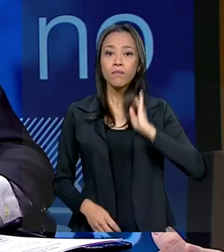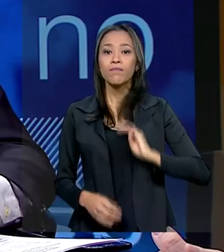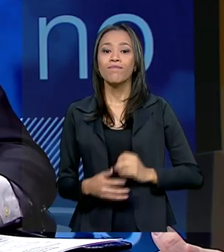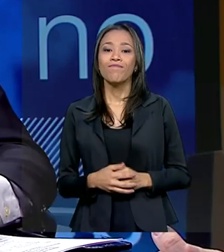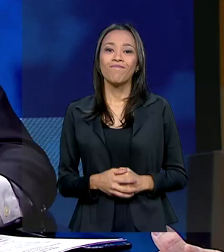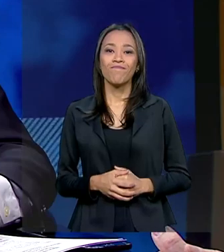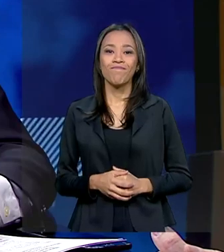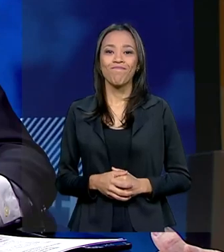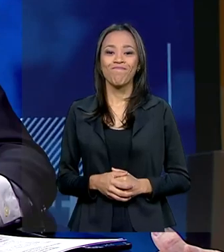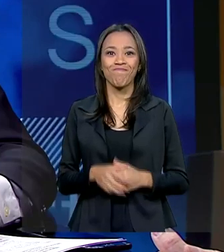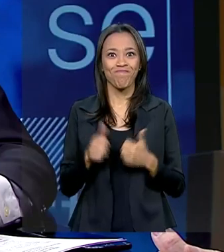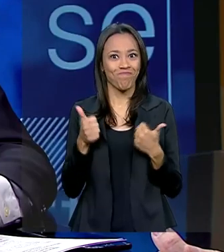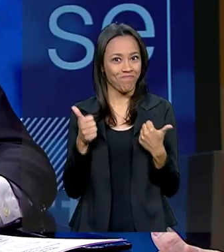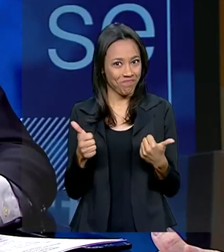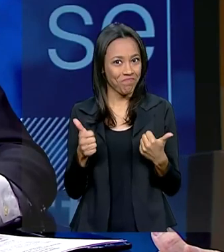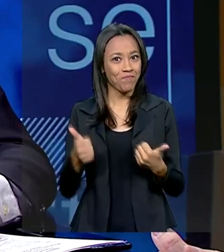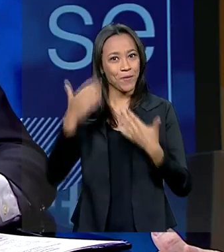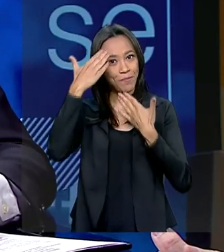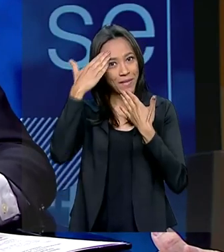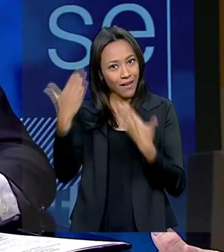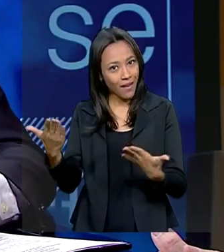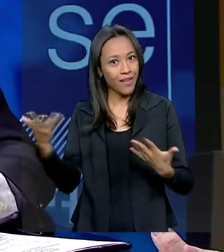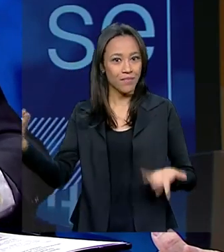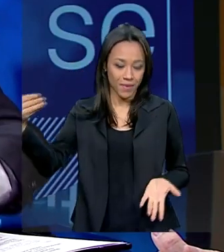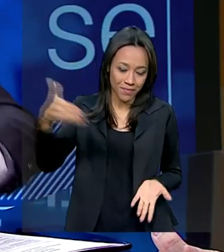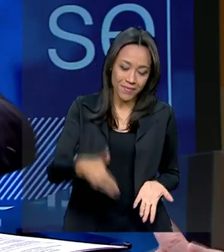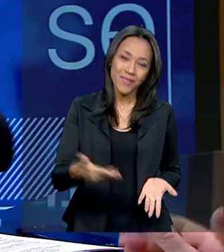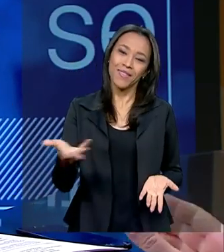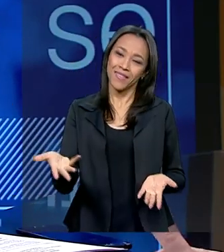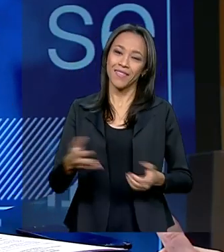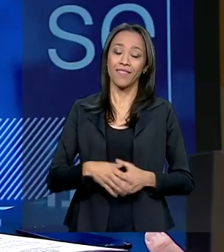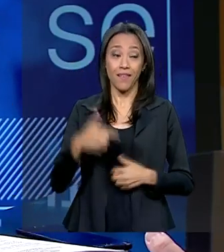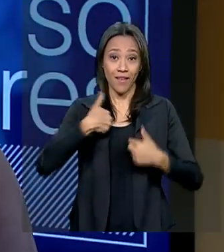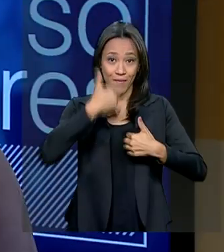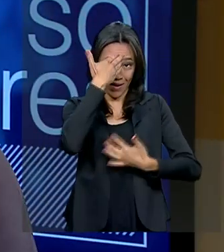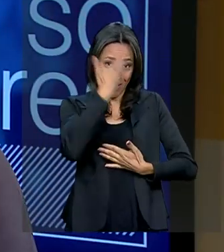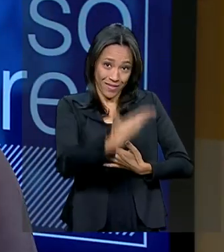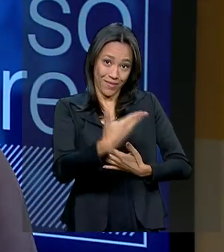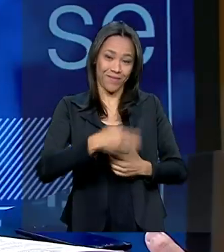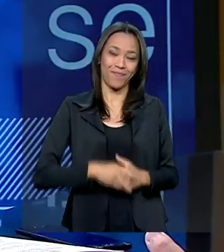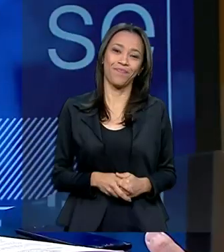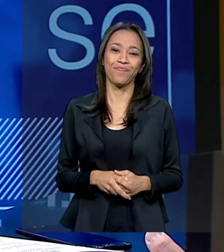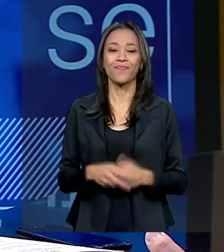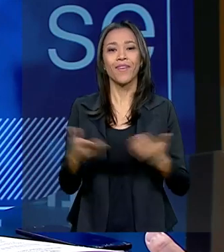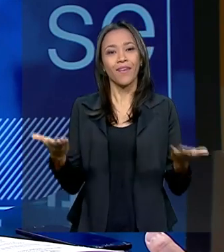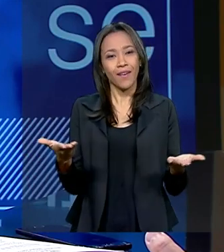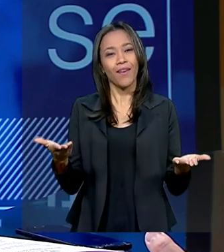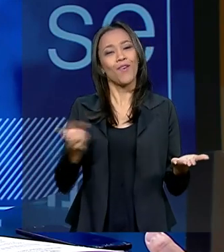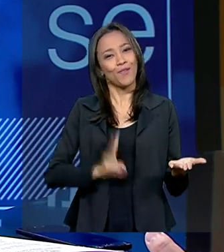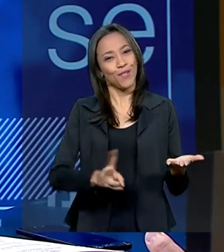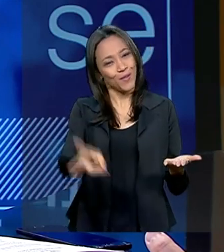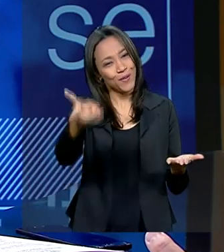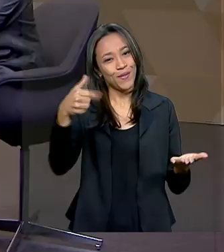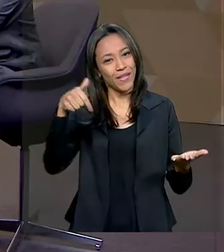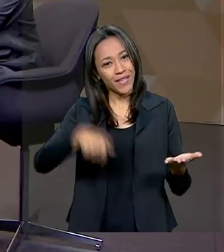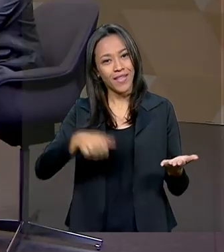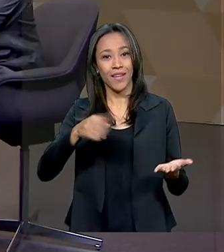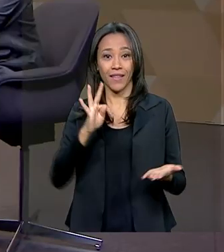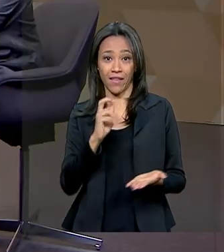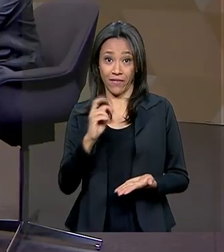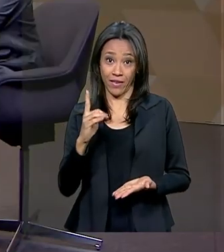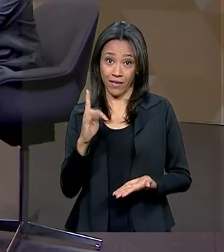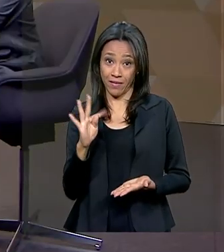Show, ministro, muito obrigado pela participação aqui no Brasil em Pauta. Paulo, eu que agradeço. E o Brasil continua em Pauta aqui na TV Brasil.